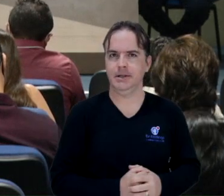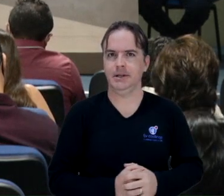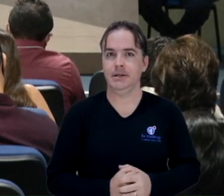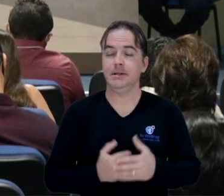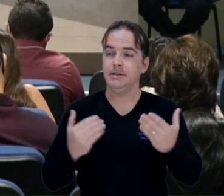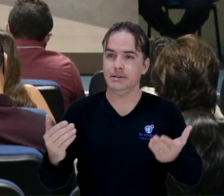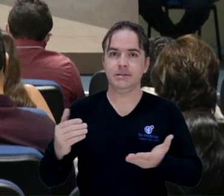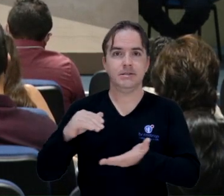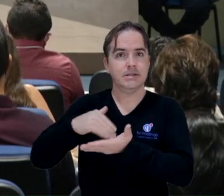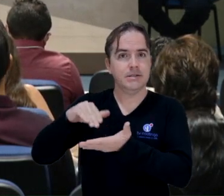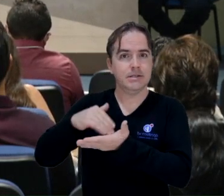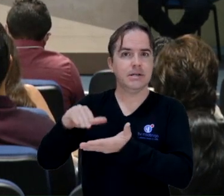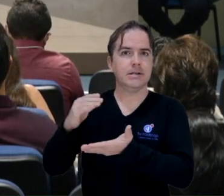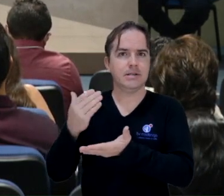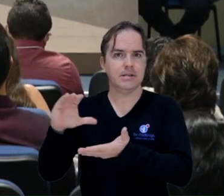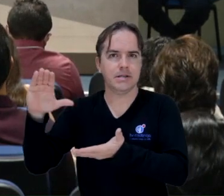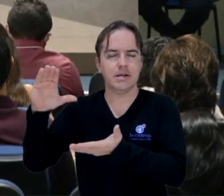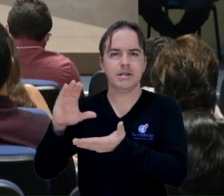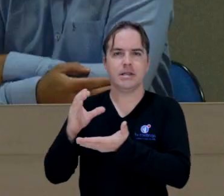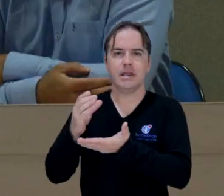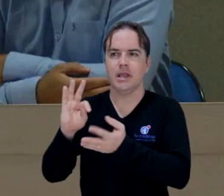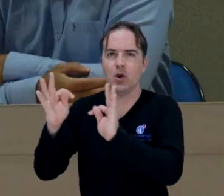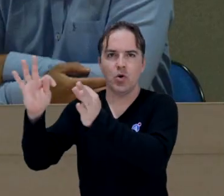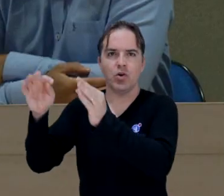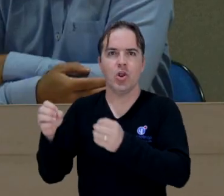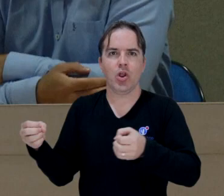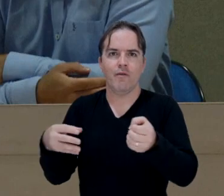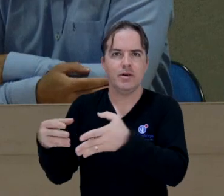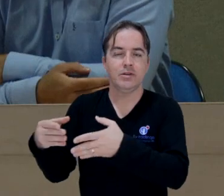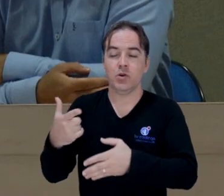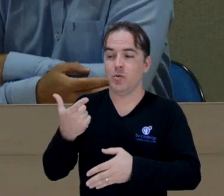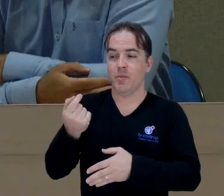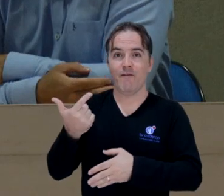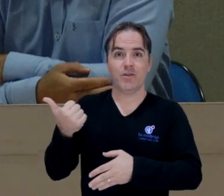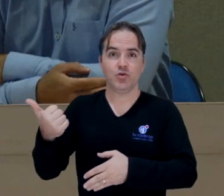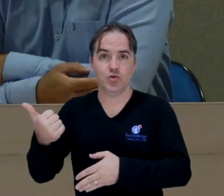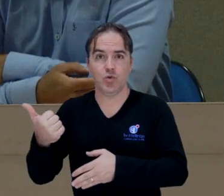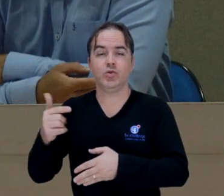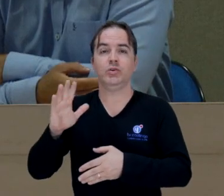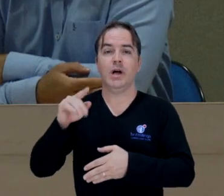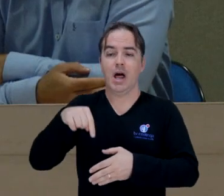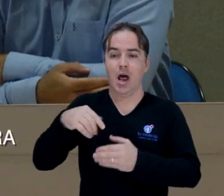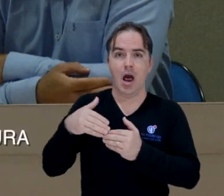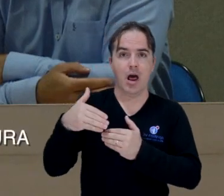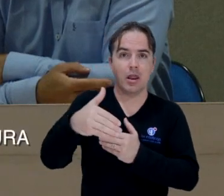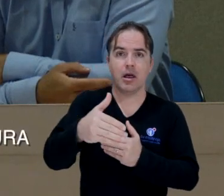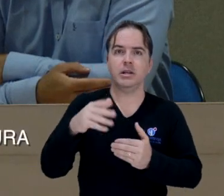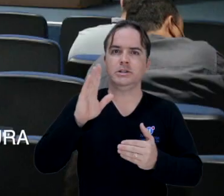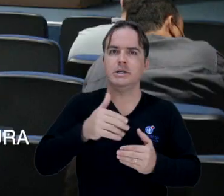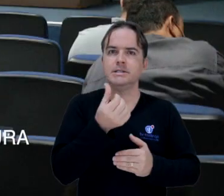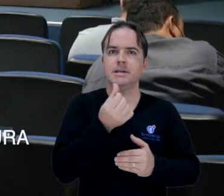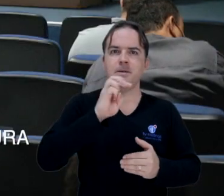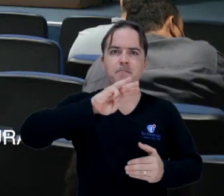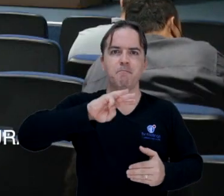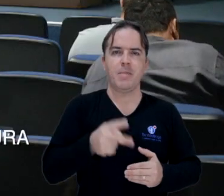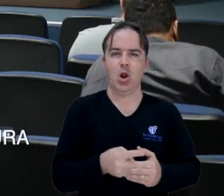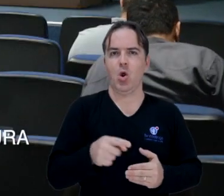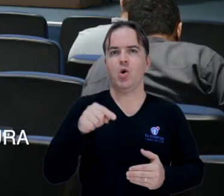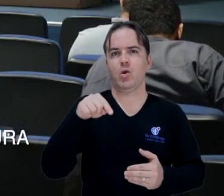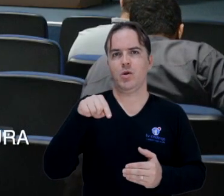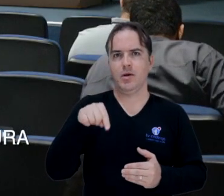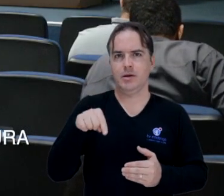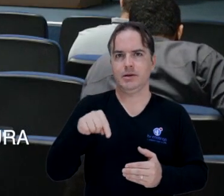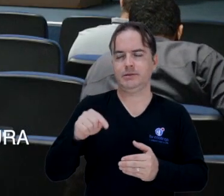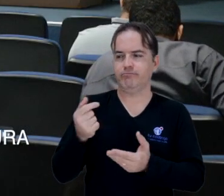Tecnologia e Inovação de Pernambuco, de 2021 até agora foram investidos mais de 6 milhões de reais em diferentes